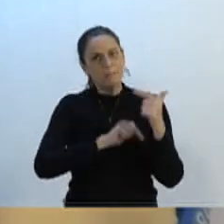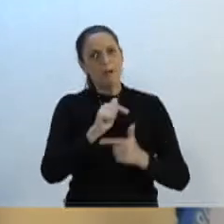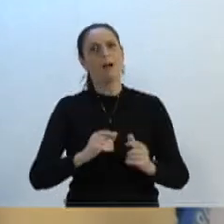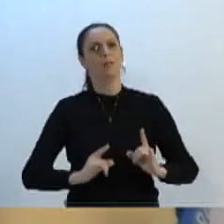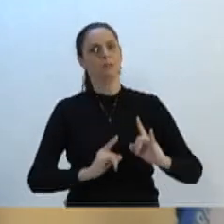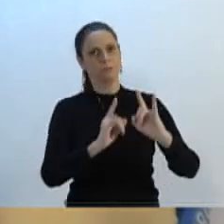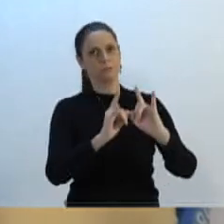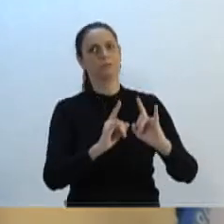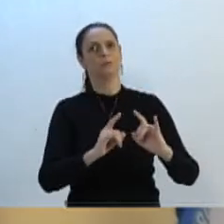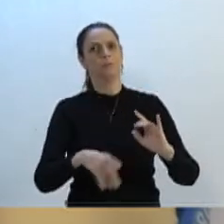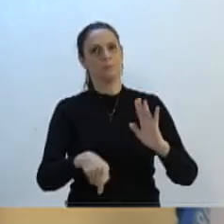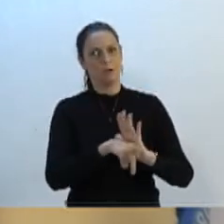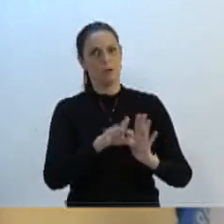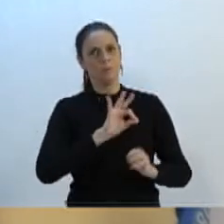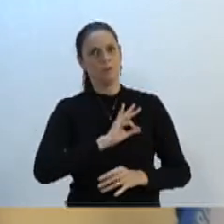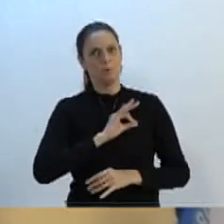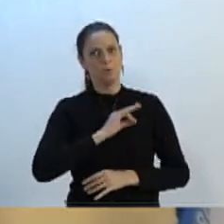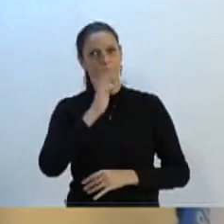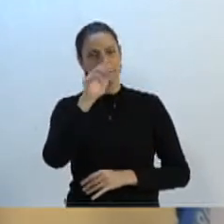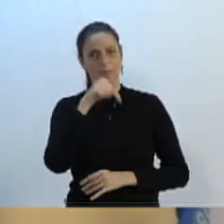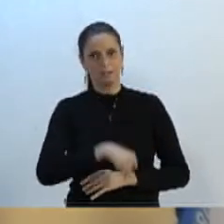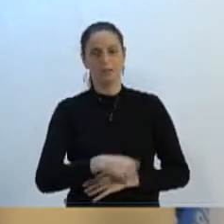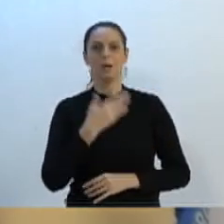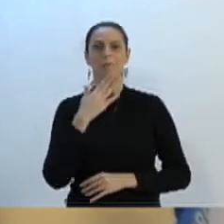eu gostaria que a TVL transmitisse, por gentileza.